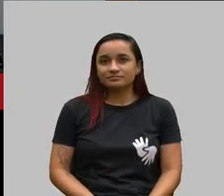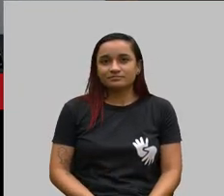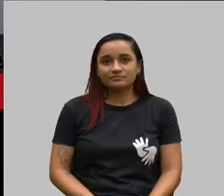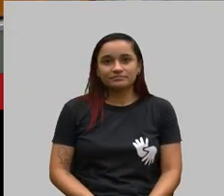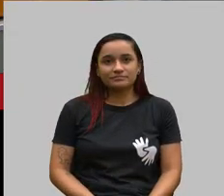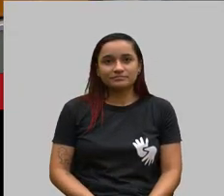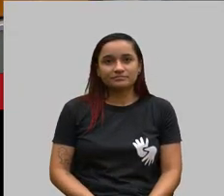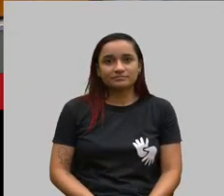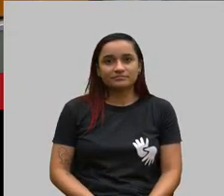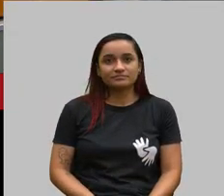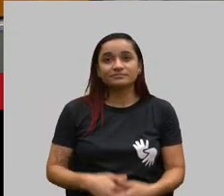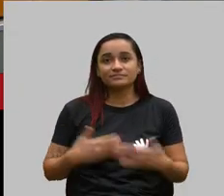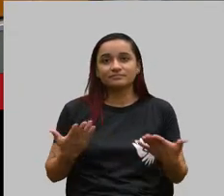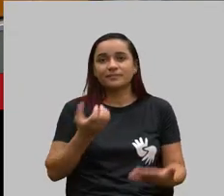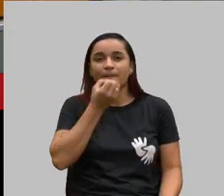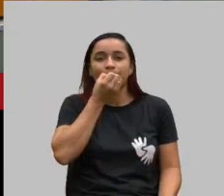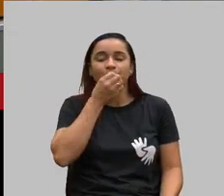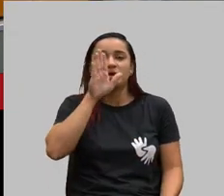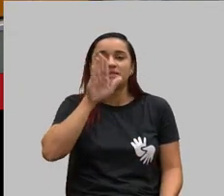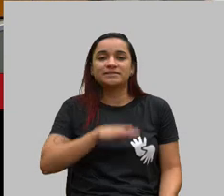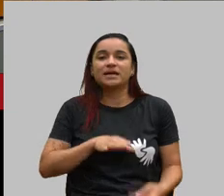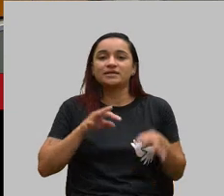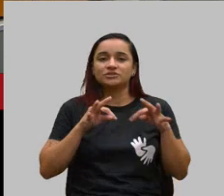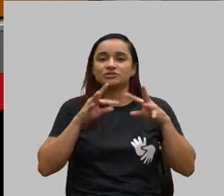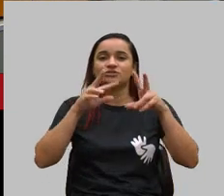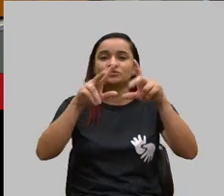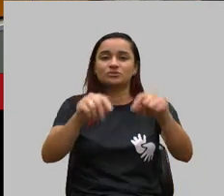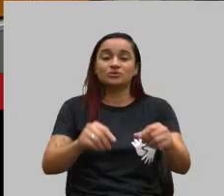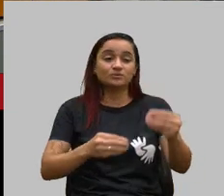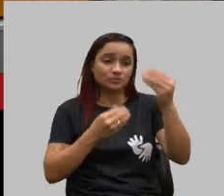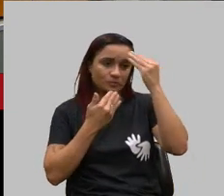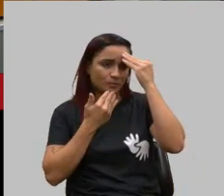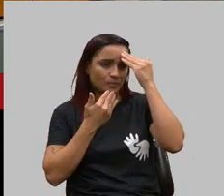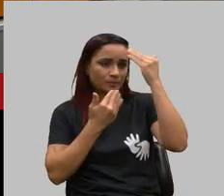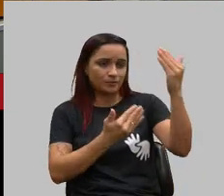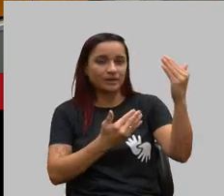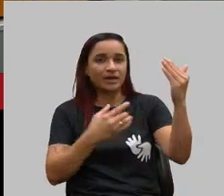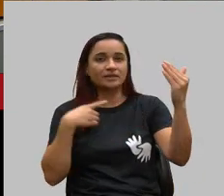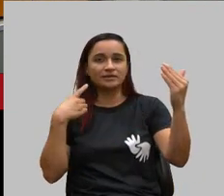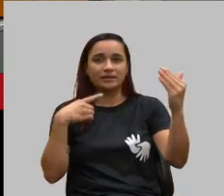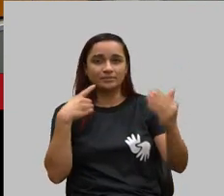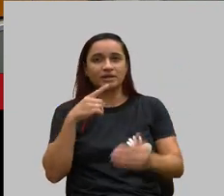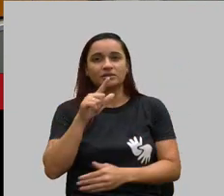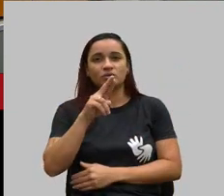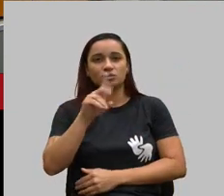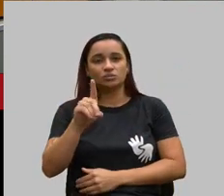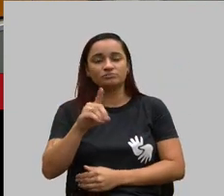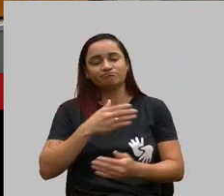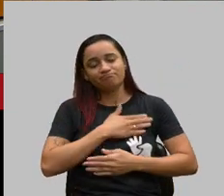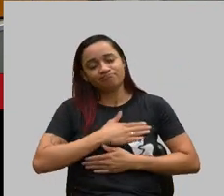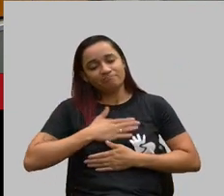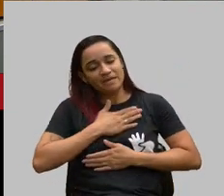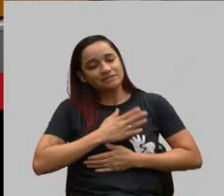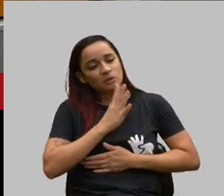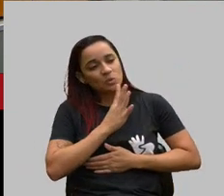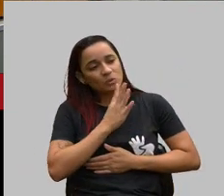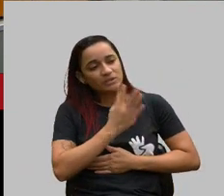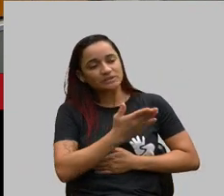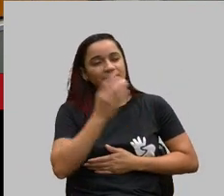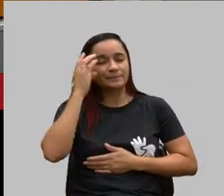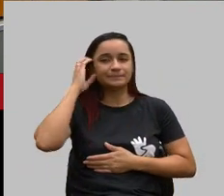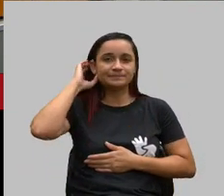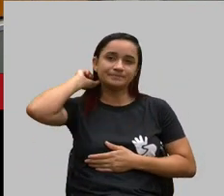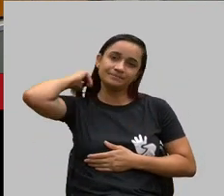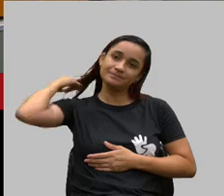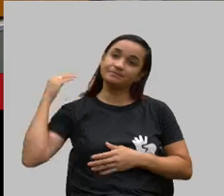Uma boa tarde a todos. Muito obrigada, deputada Ludi. Um prazer em conhecê-la. Então,